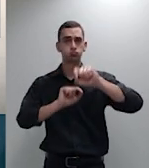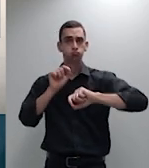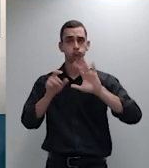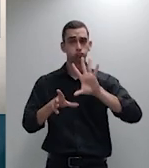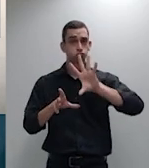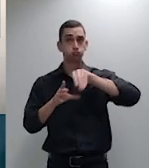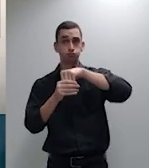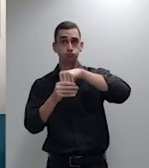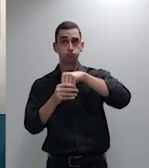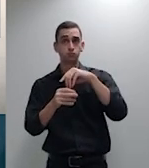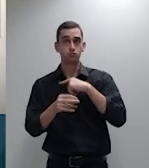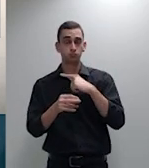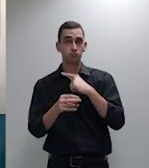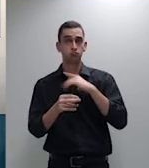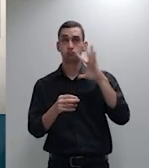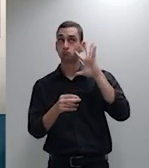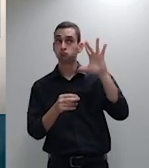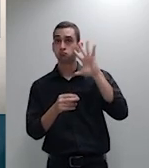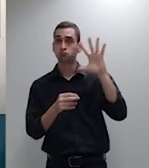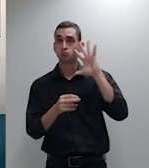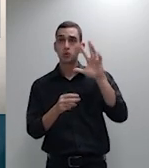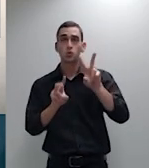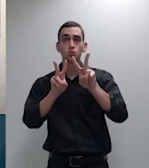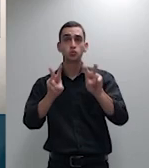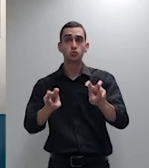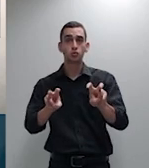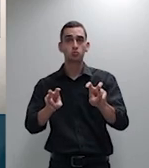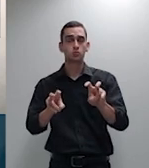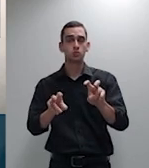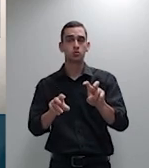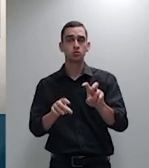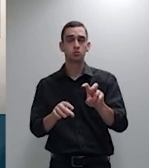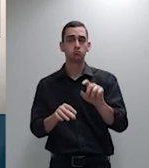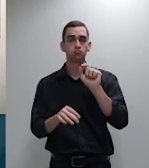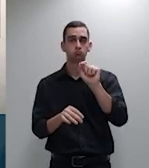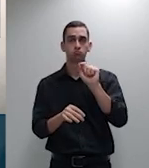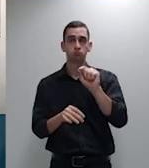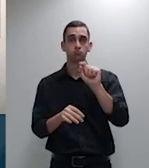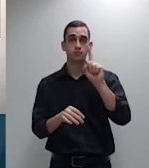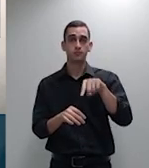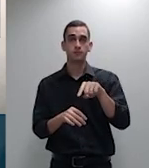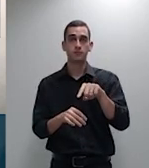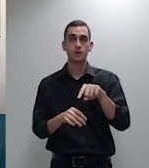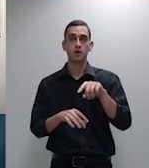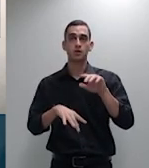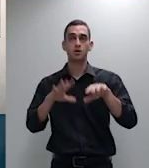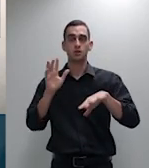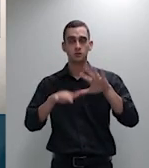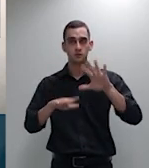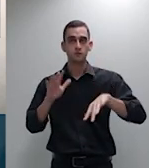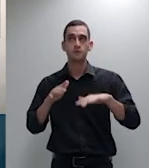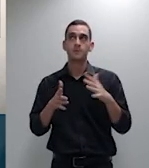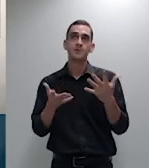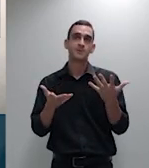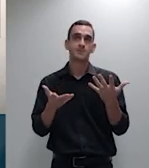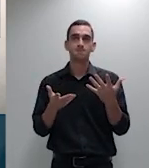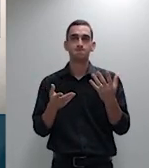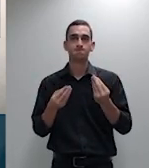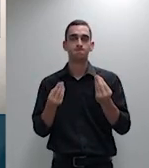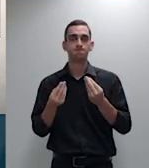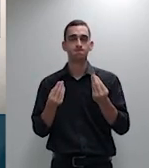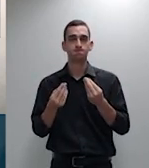de que não é uma mera não bastaria uma mera impugnação